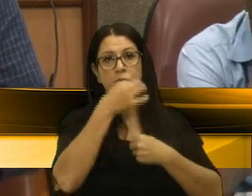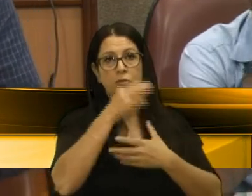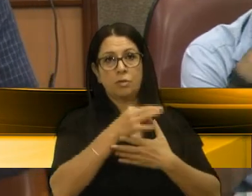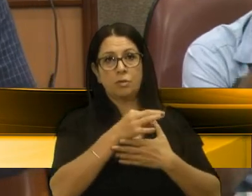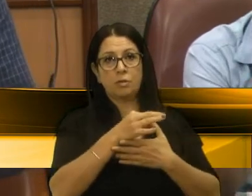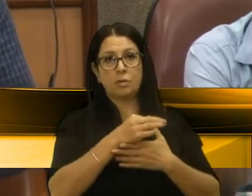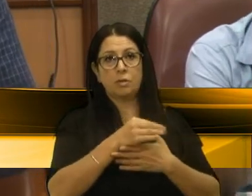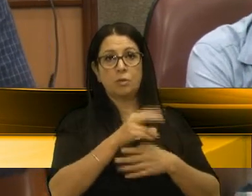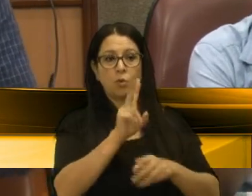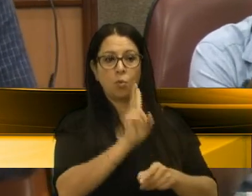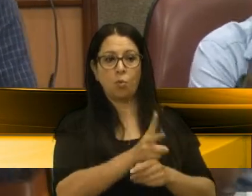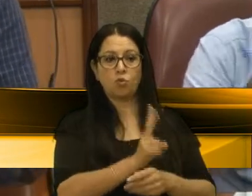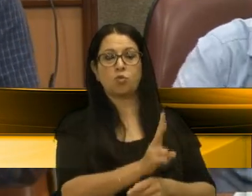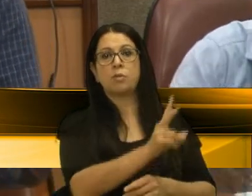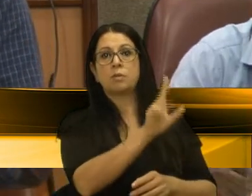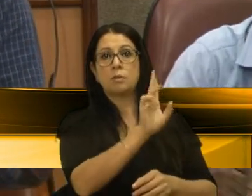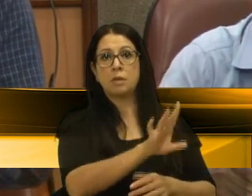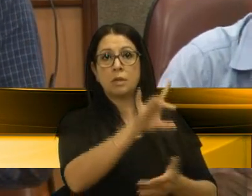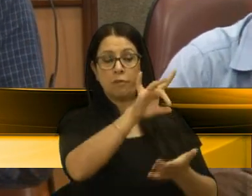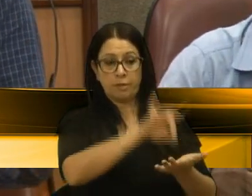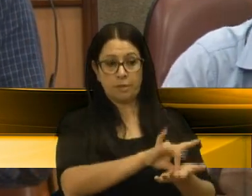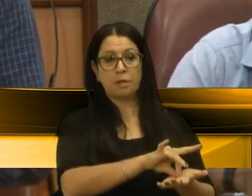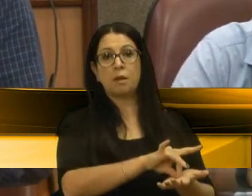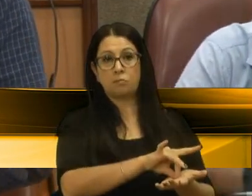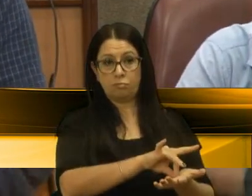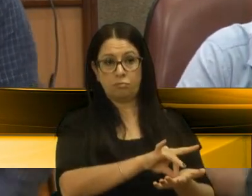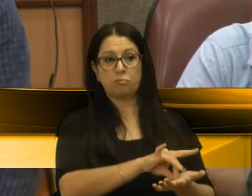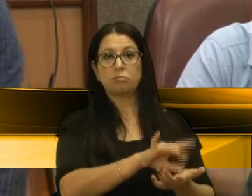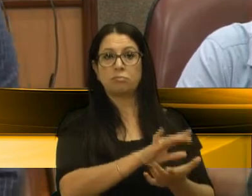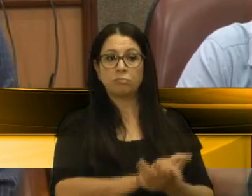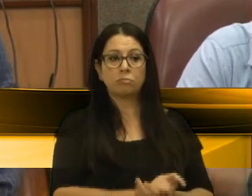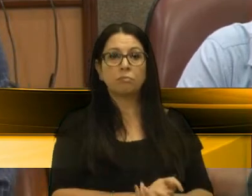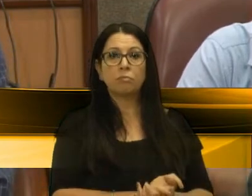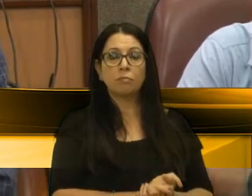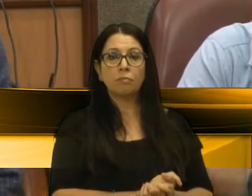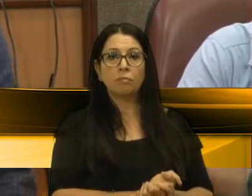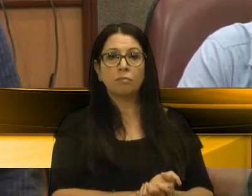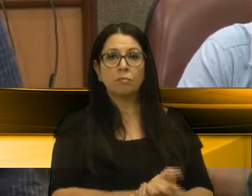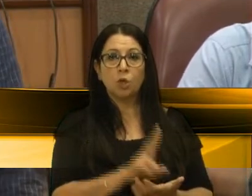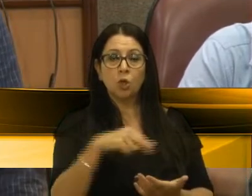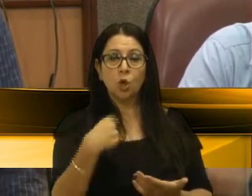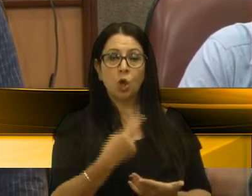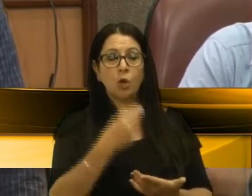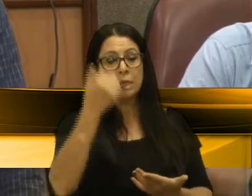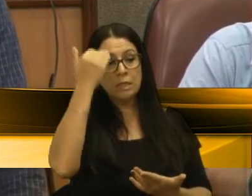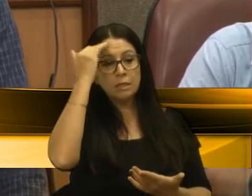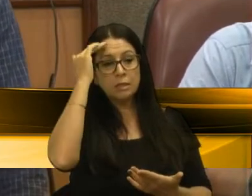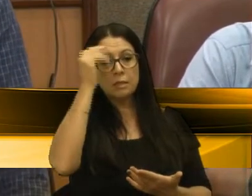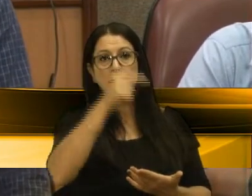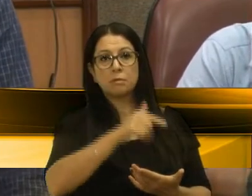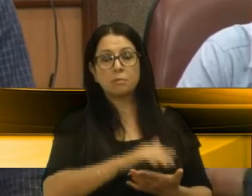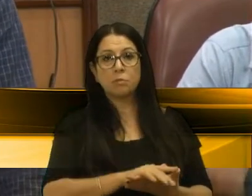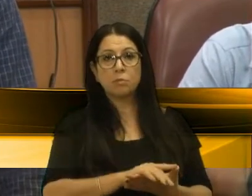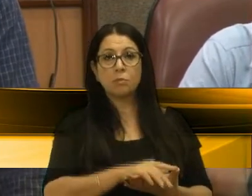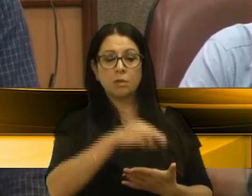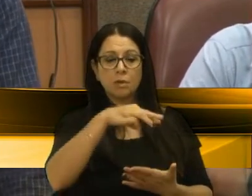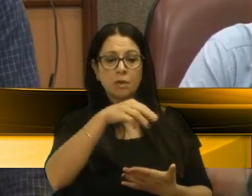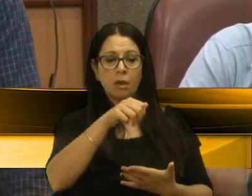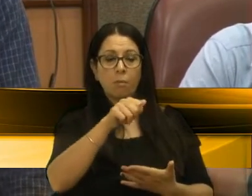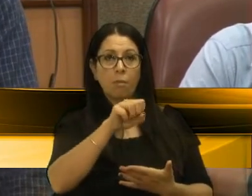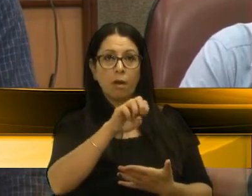tombamento agora oficial. E nós entendemos que a Maesa